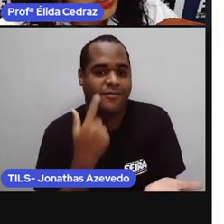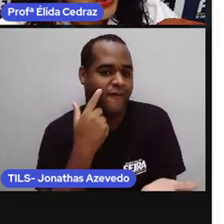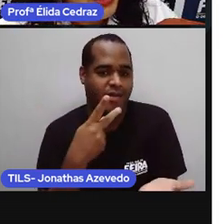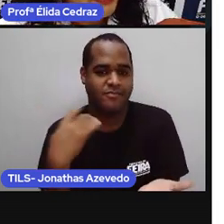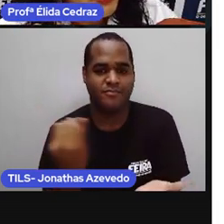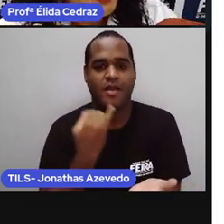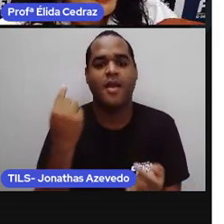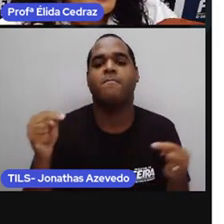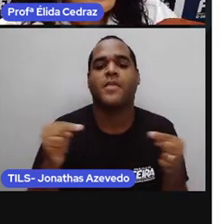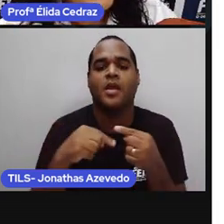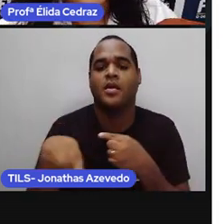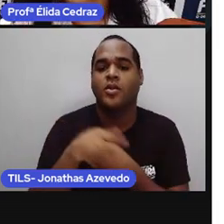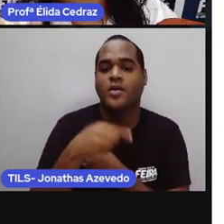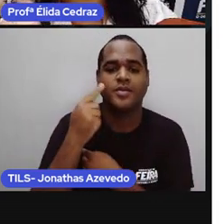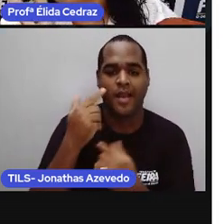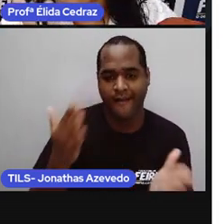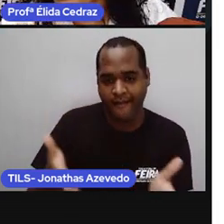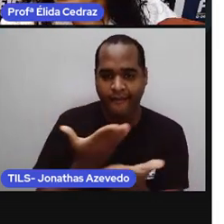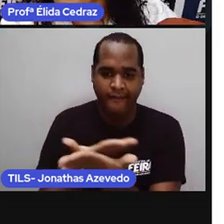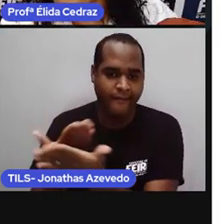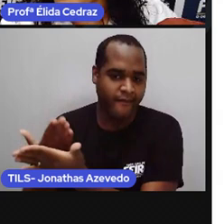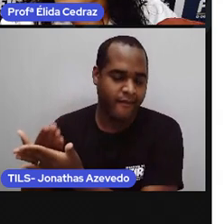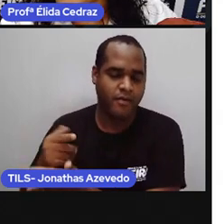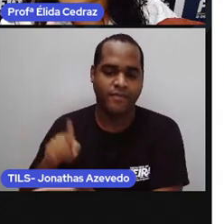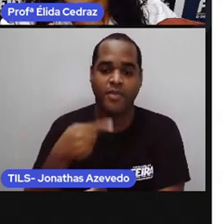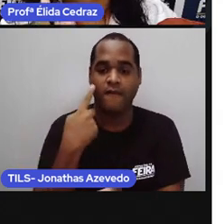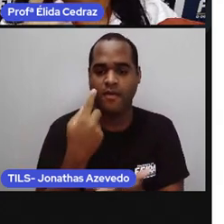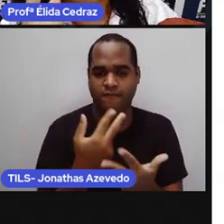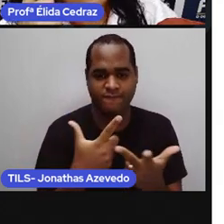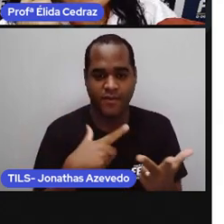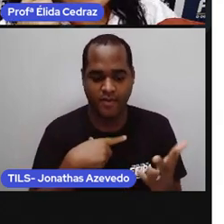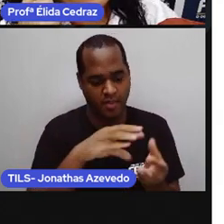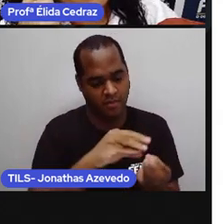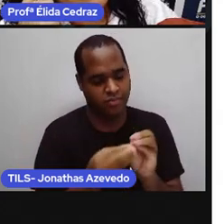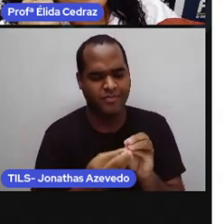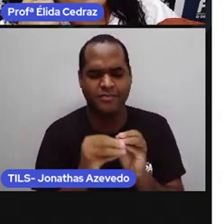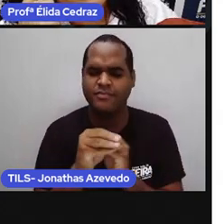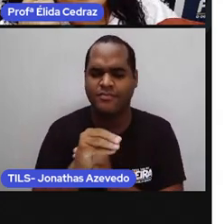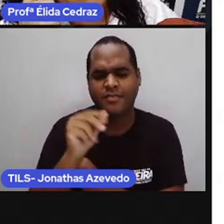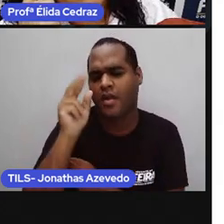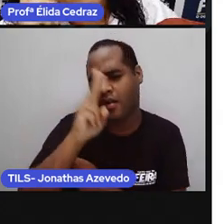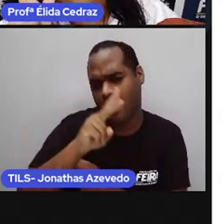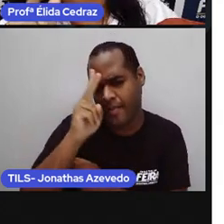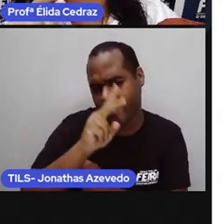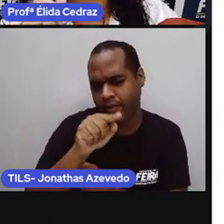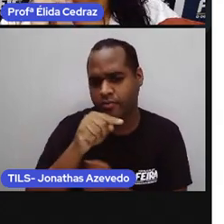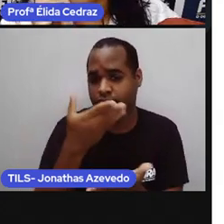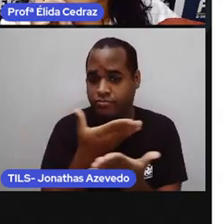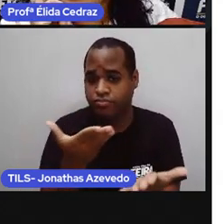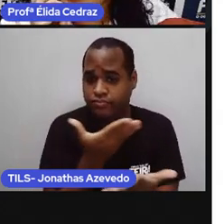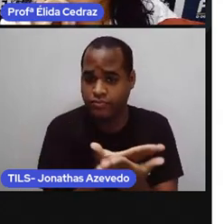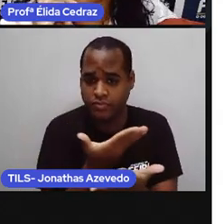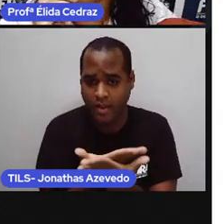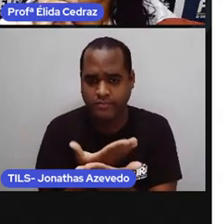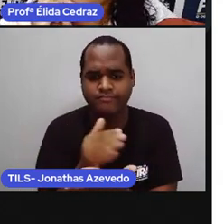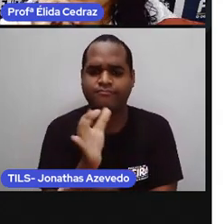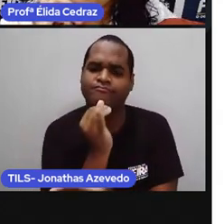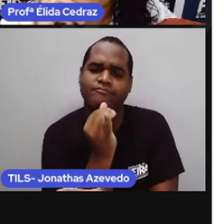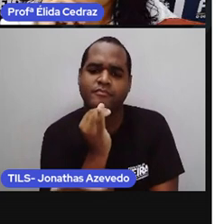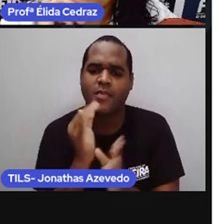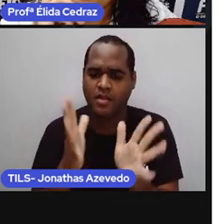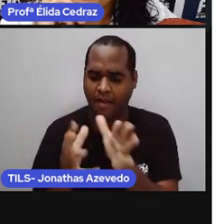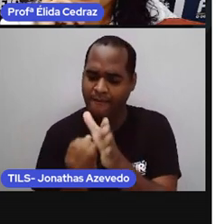Nós já estudamos bilhete. Nós já fizemos bilhete. Você lembra que estudamos? E você lembra que